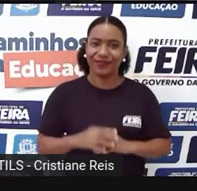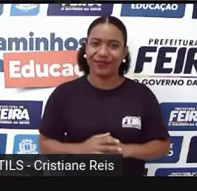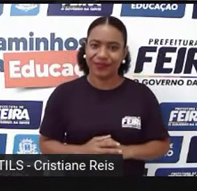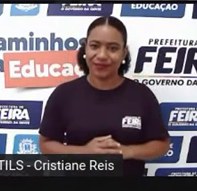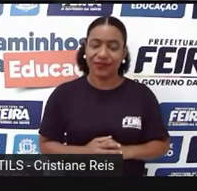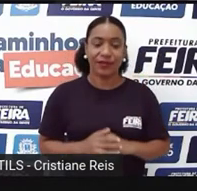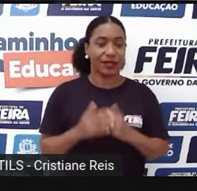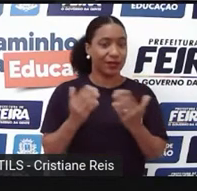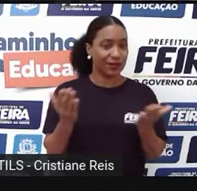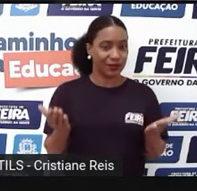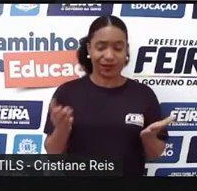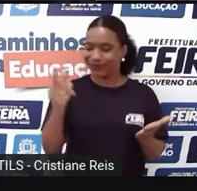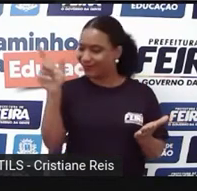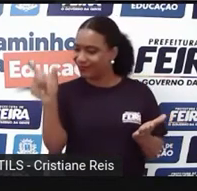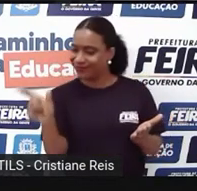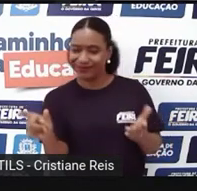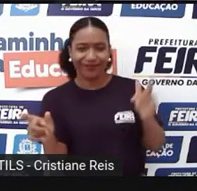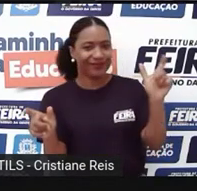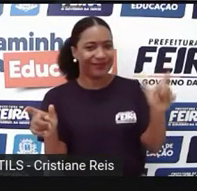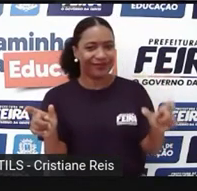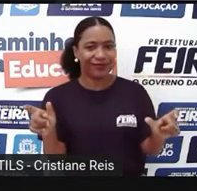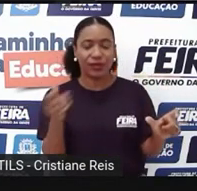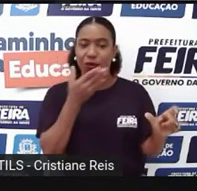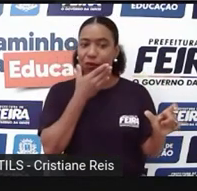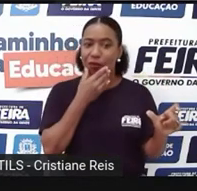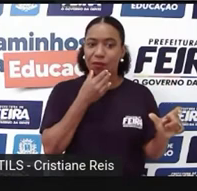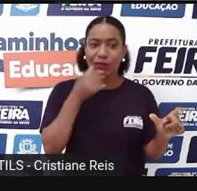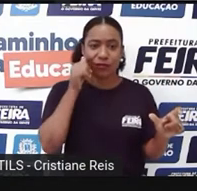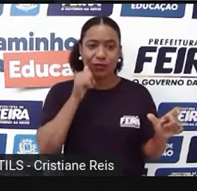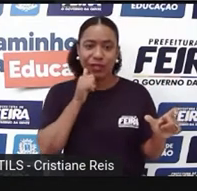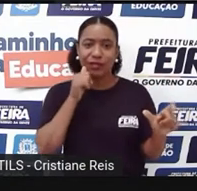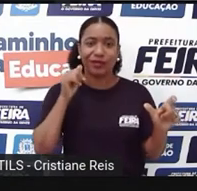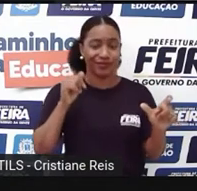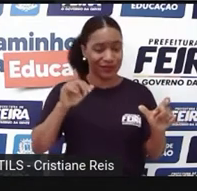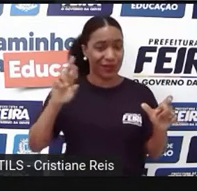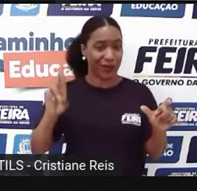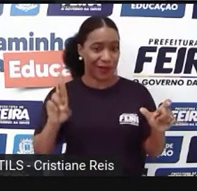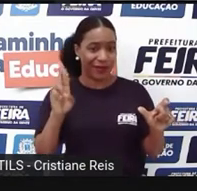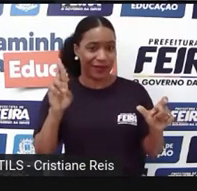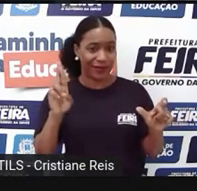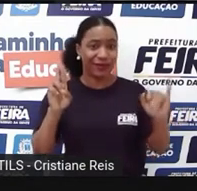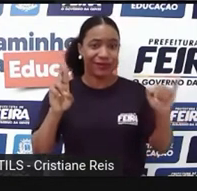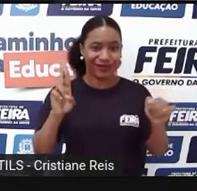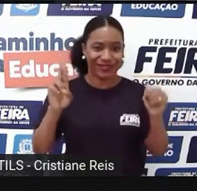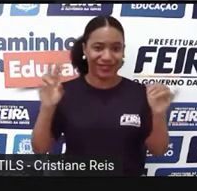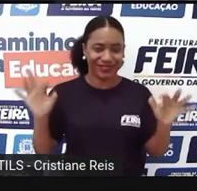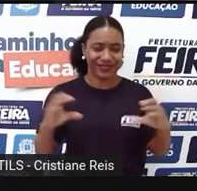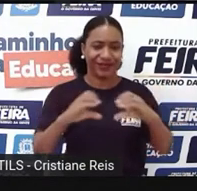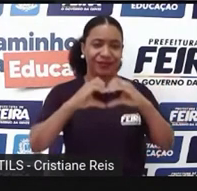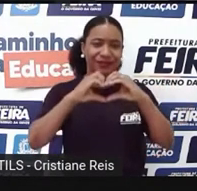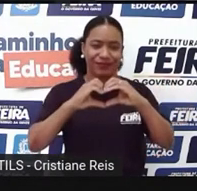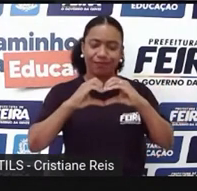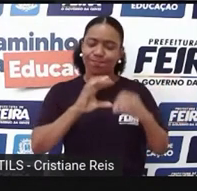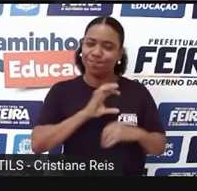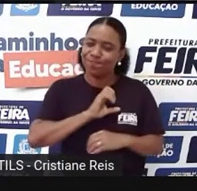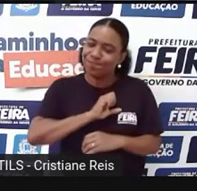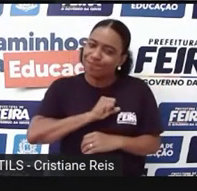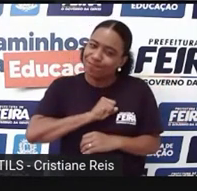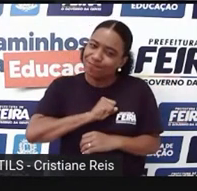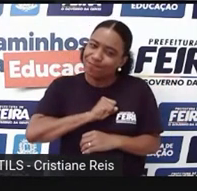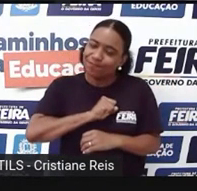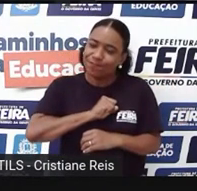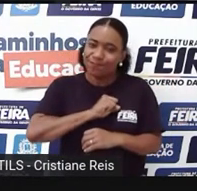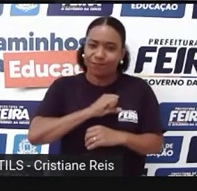Então, se apaixonaram. Rommel and Julieta poisoned themselves